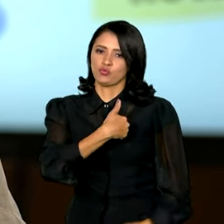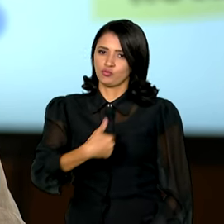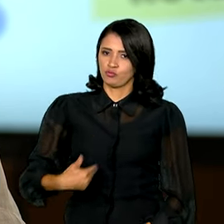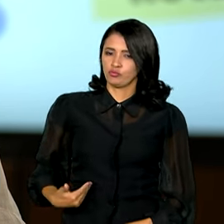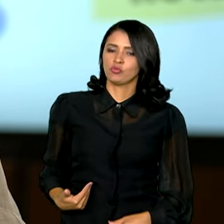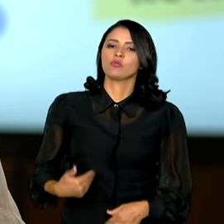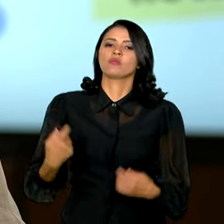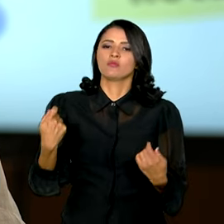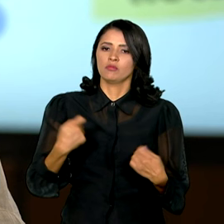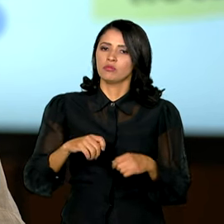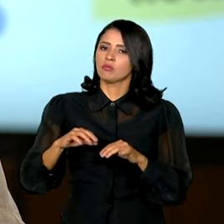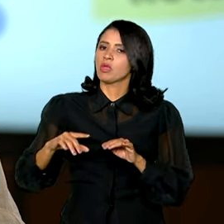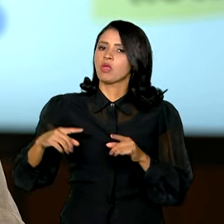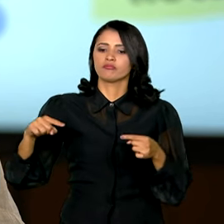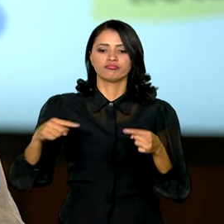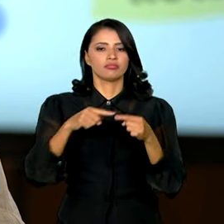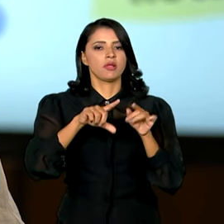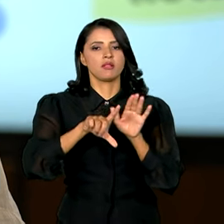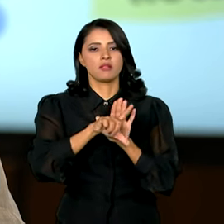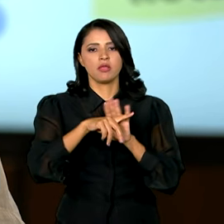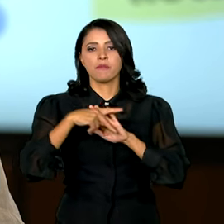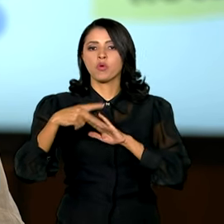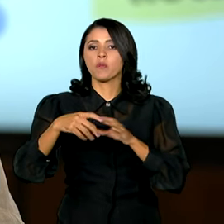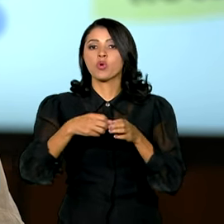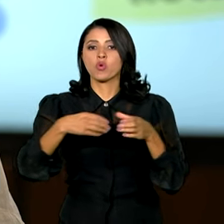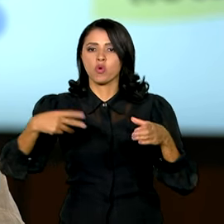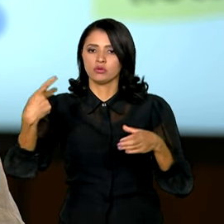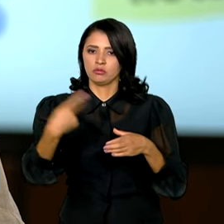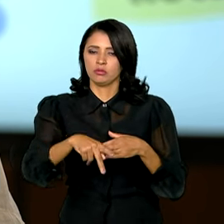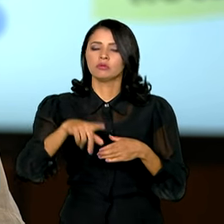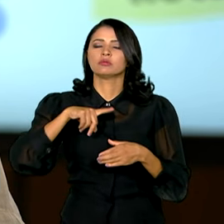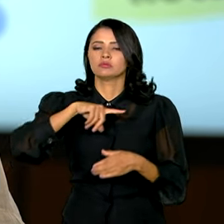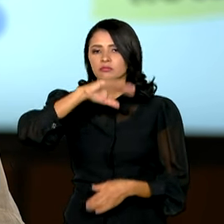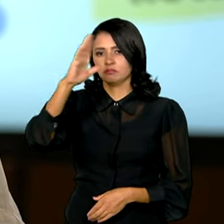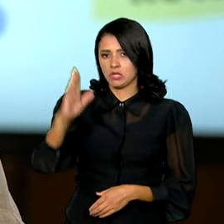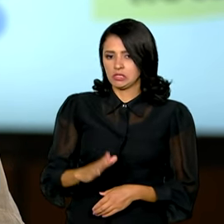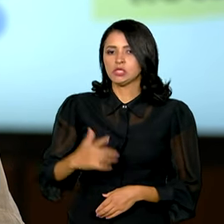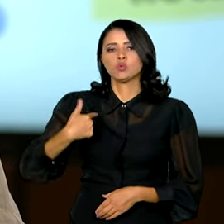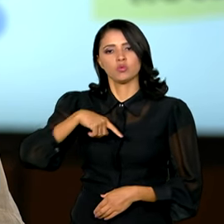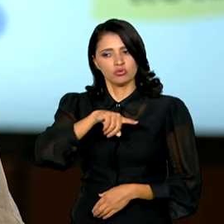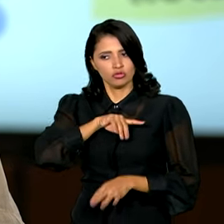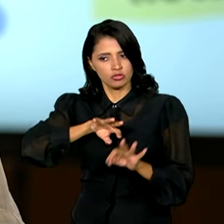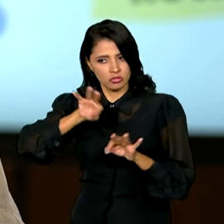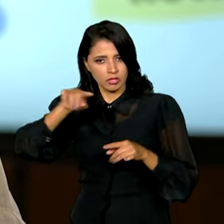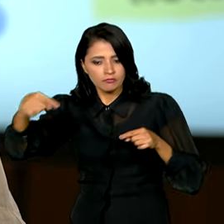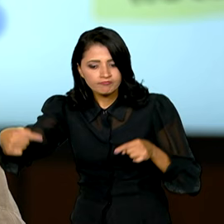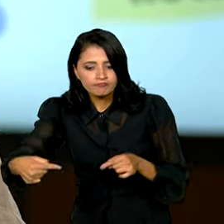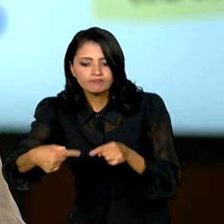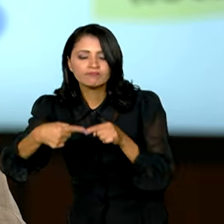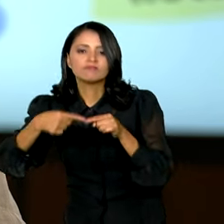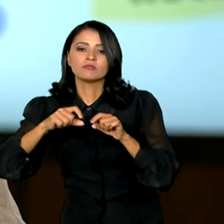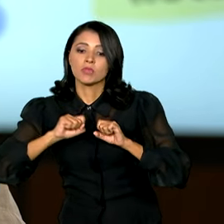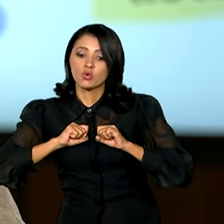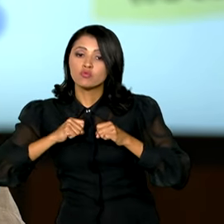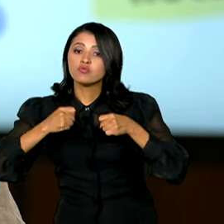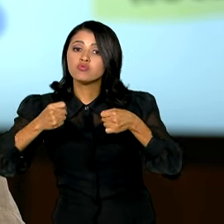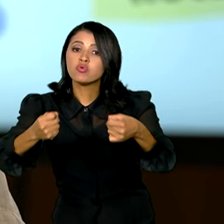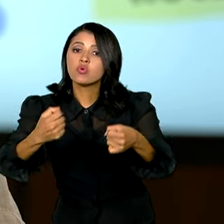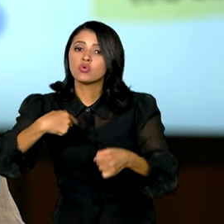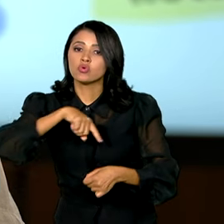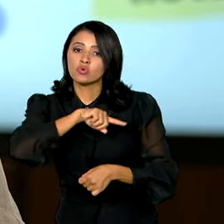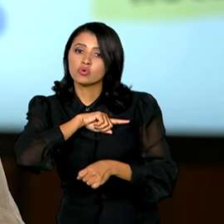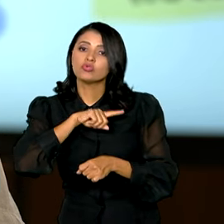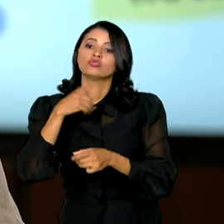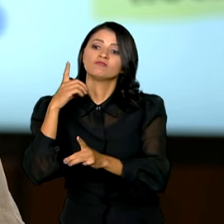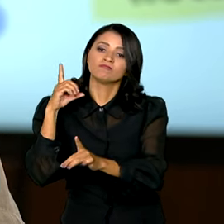a legislação que existe de cotas no nosso país. Então, o nosso esforço é atender a